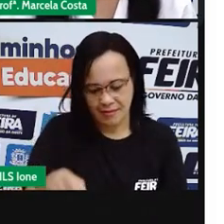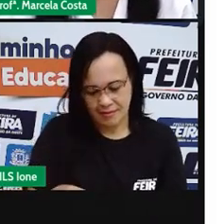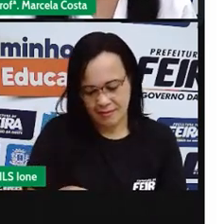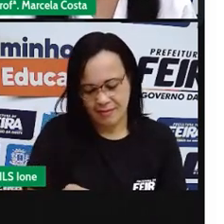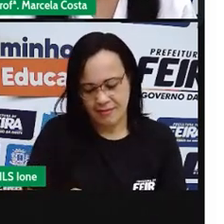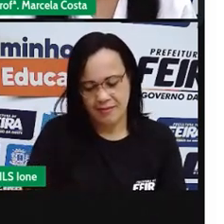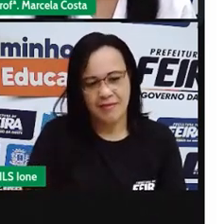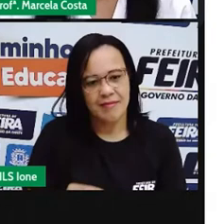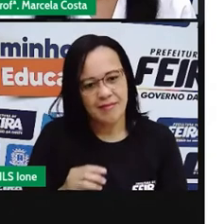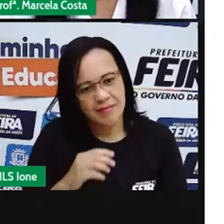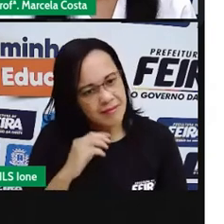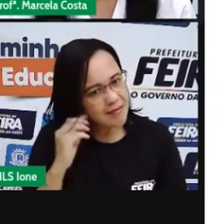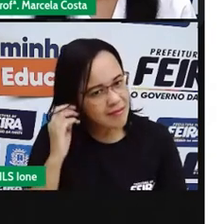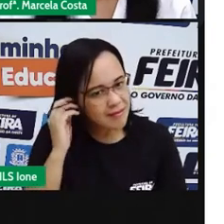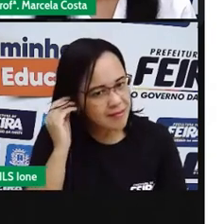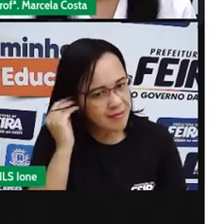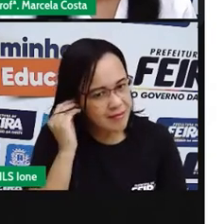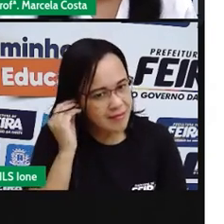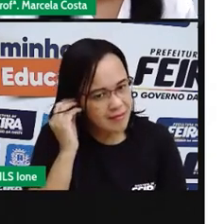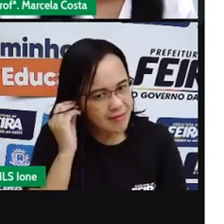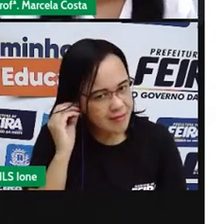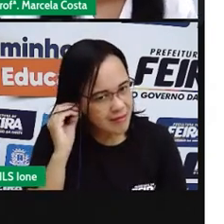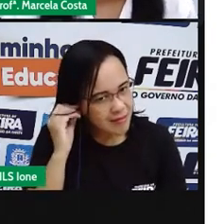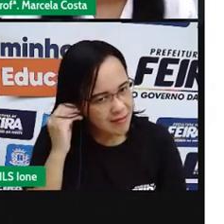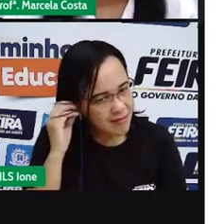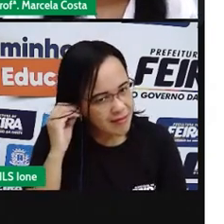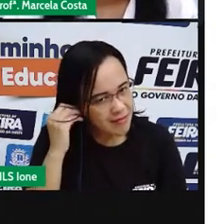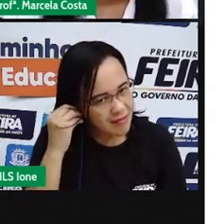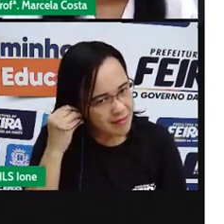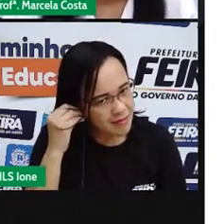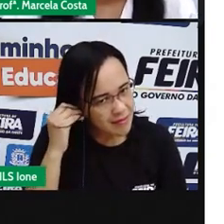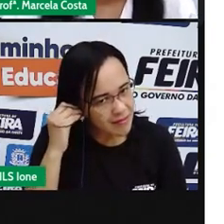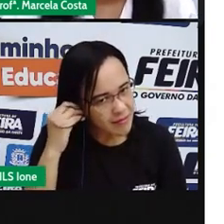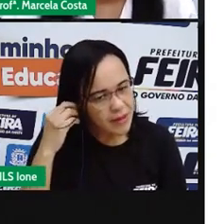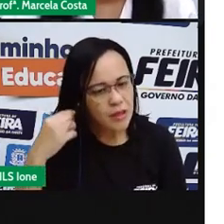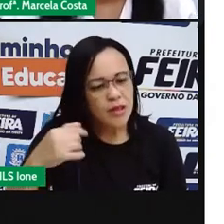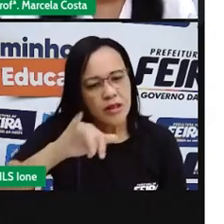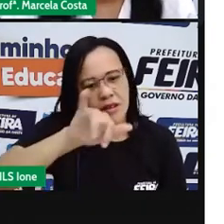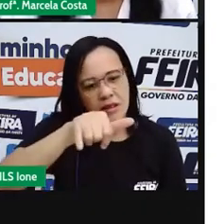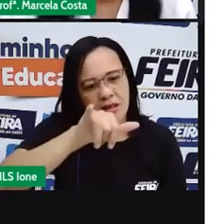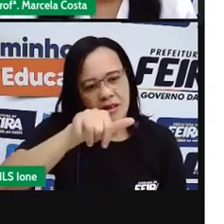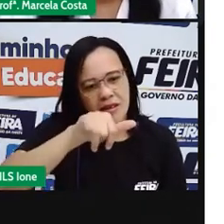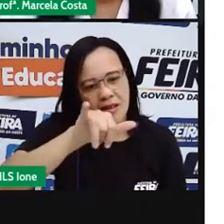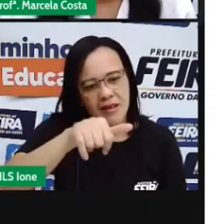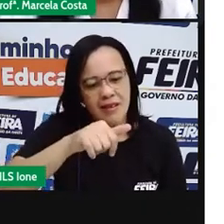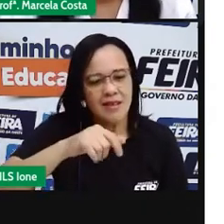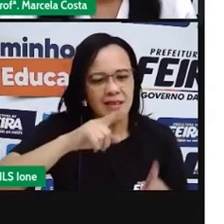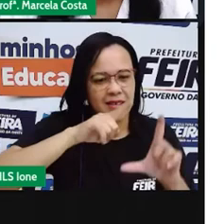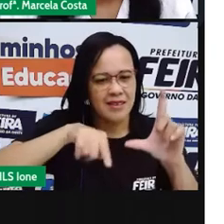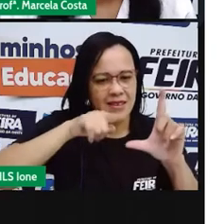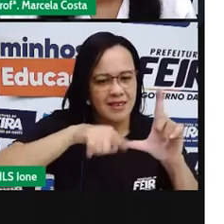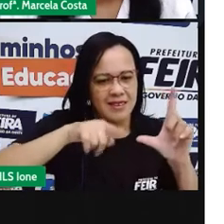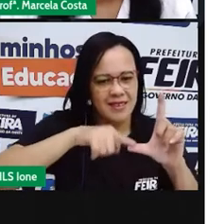Olha a letra J, gi, né? Que é o som do dia. aqui no início